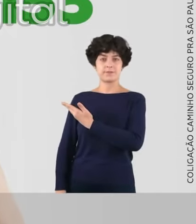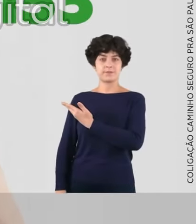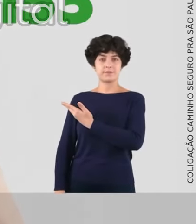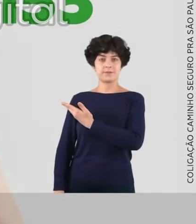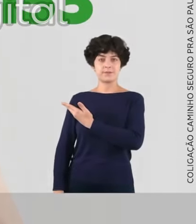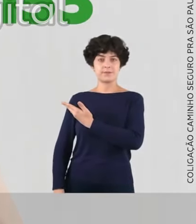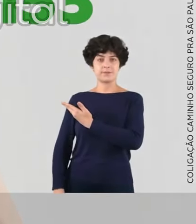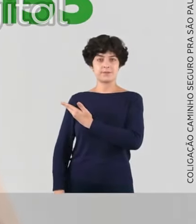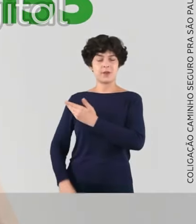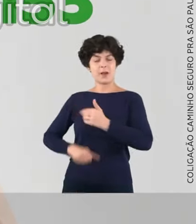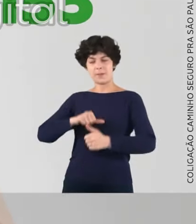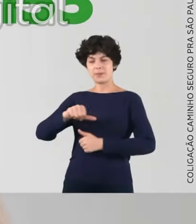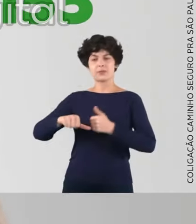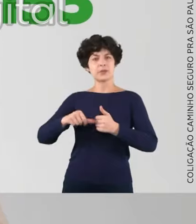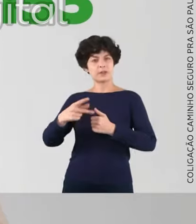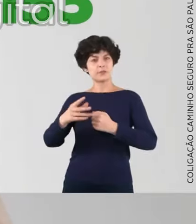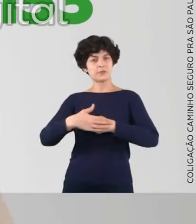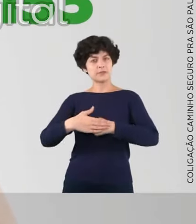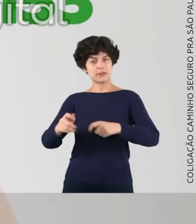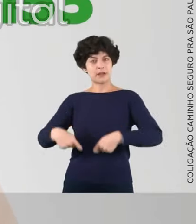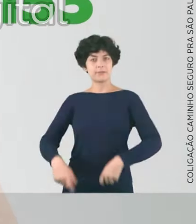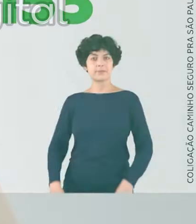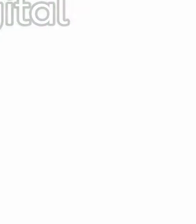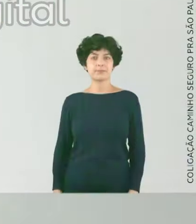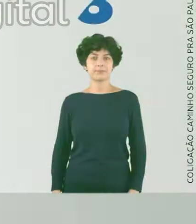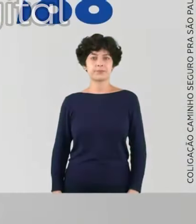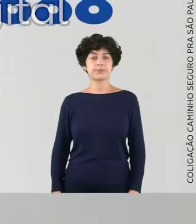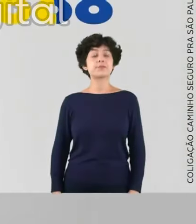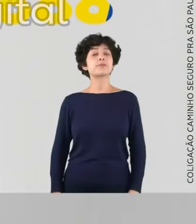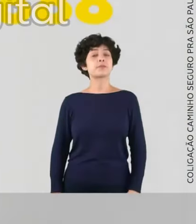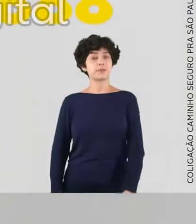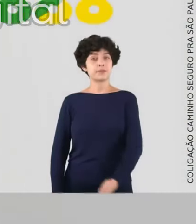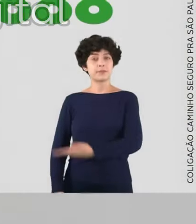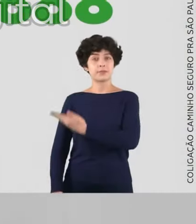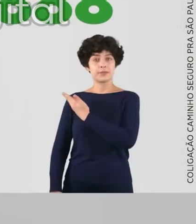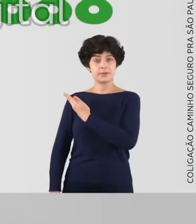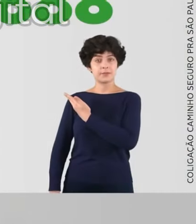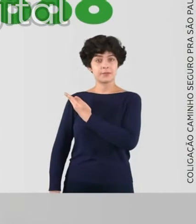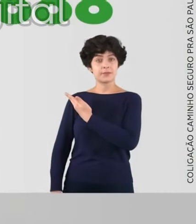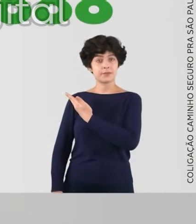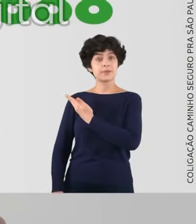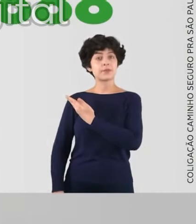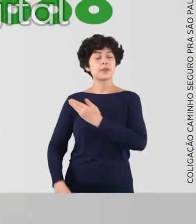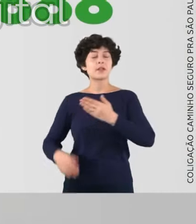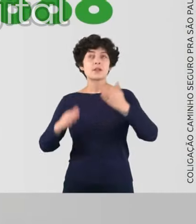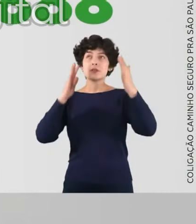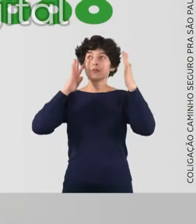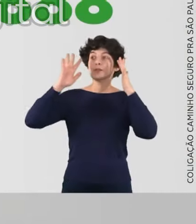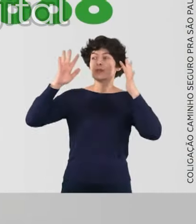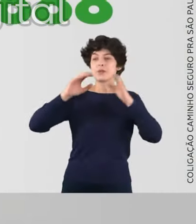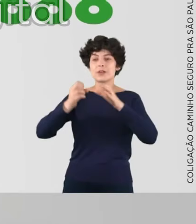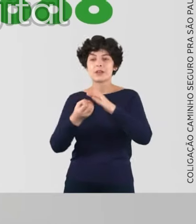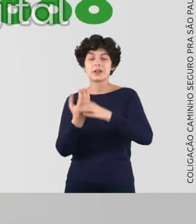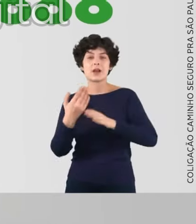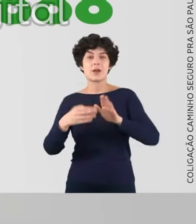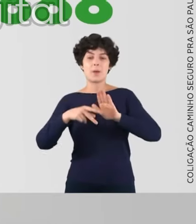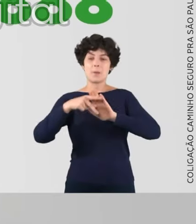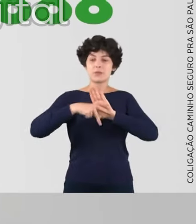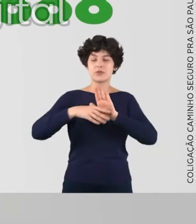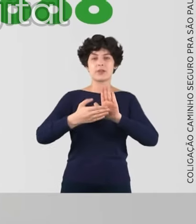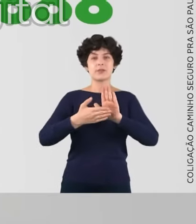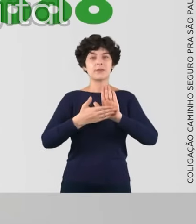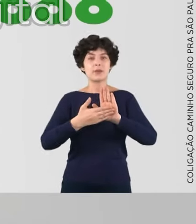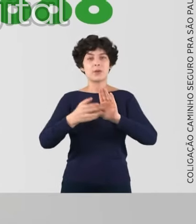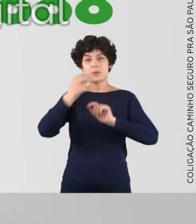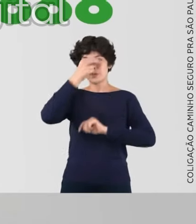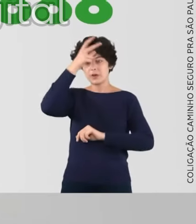70153. A mudança está em suas mãos. Sou Aledo Posto. Tenho o sonho de criar um programa municipal